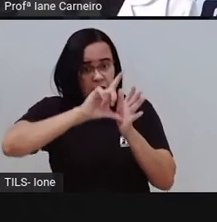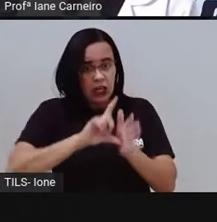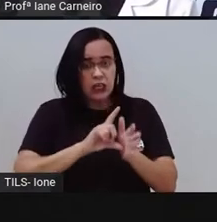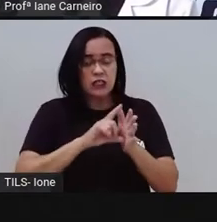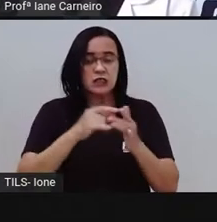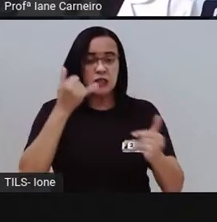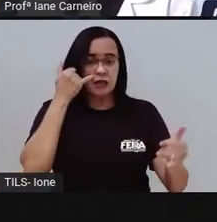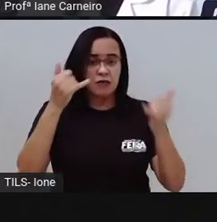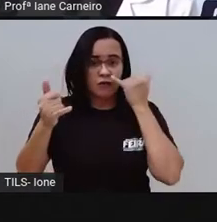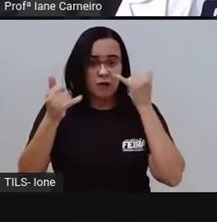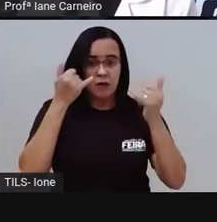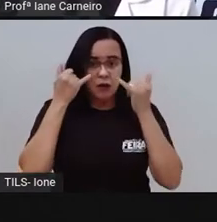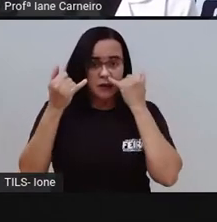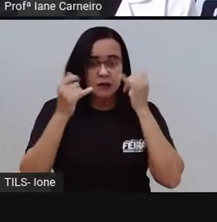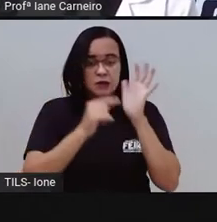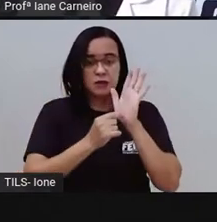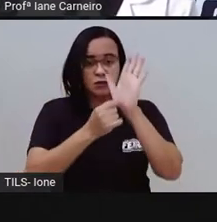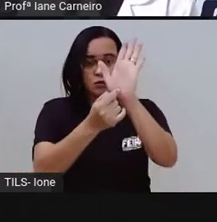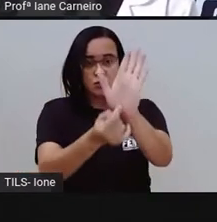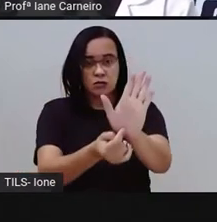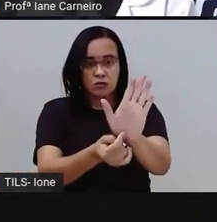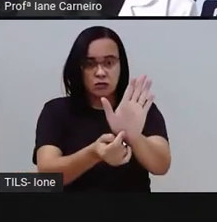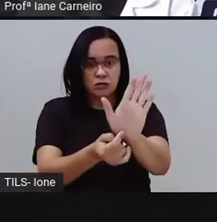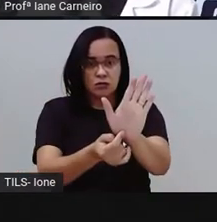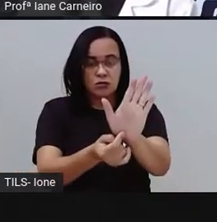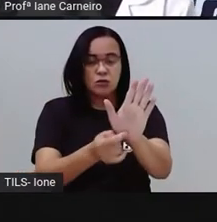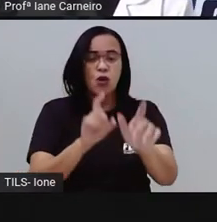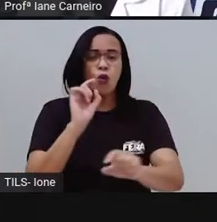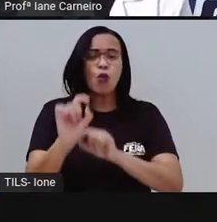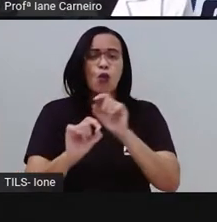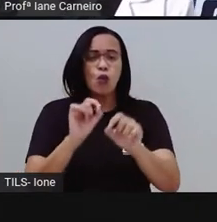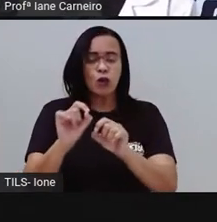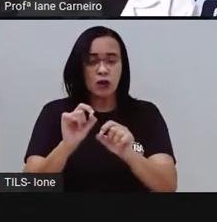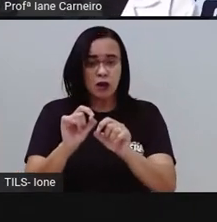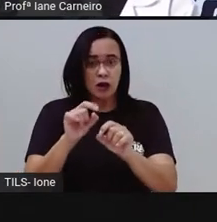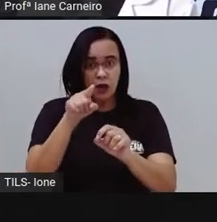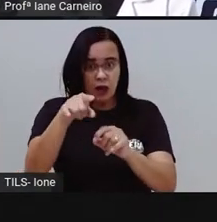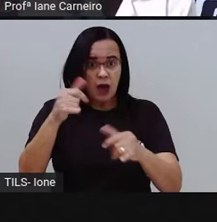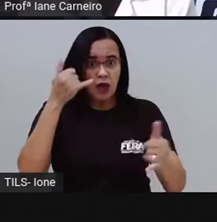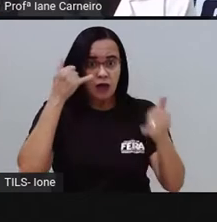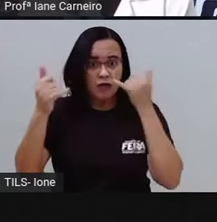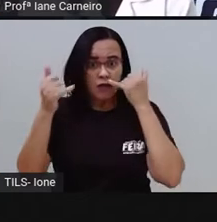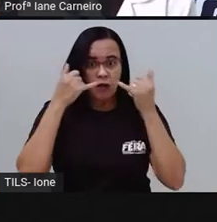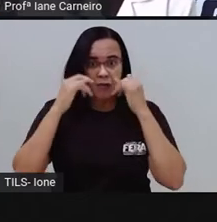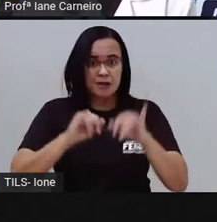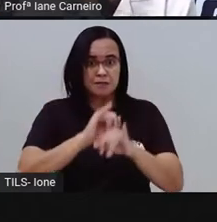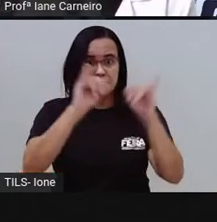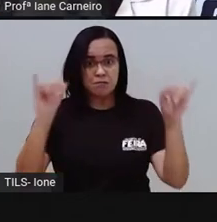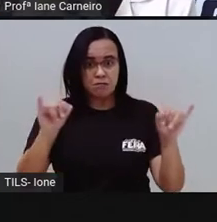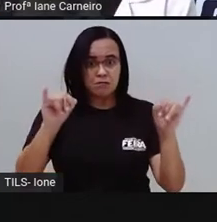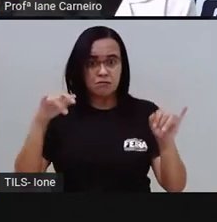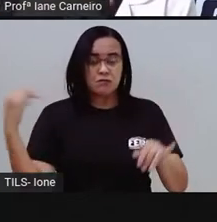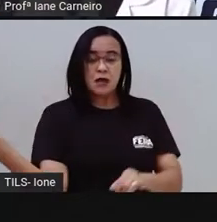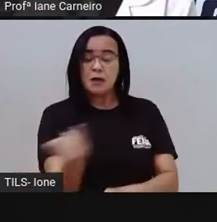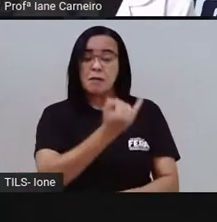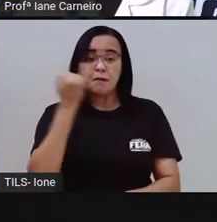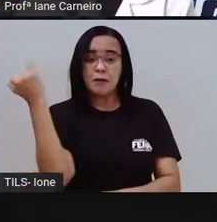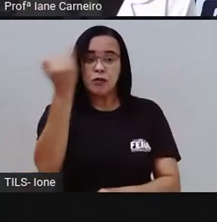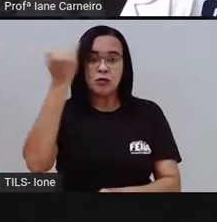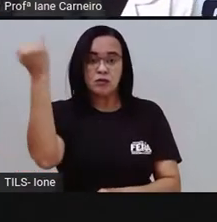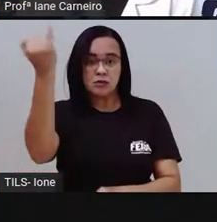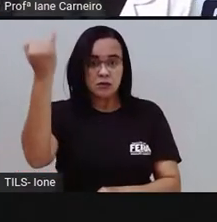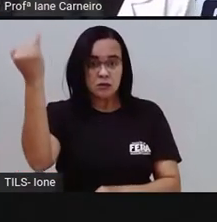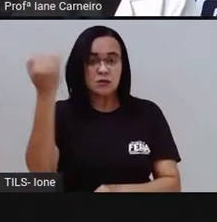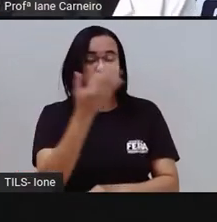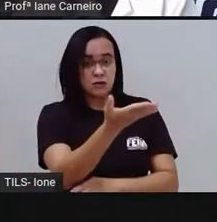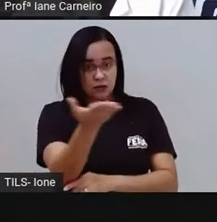informação, né? Antes da Pró mostrar as imagens, para fazer uma alerta para vocês. E aí, vocês, como são alunos, nota 10 aqui